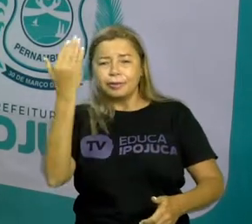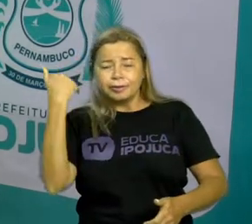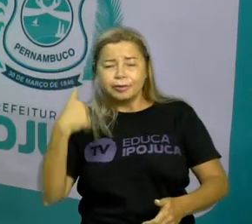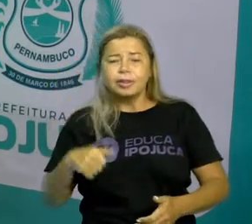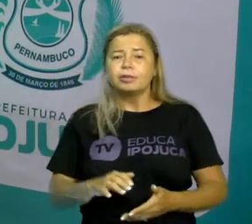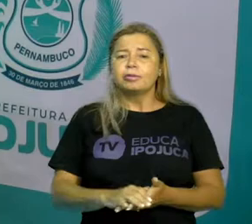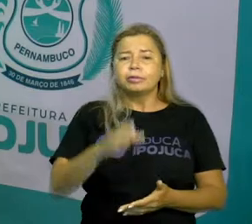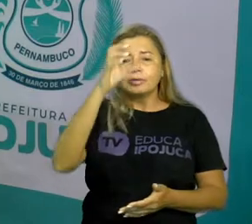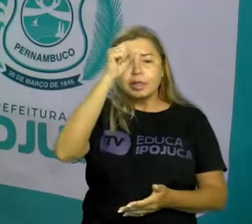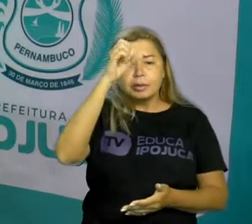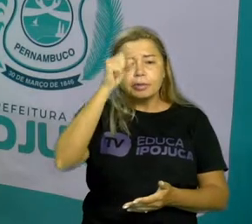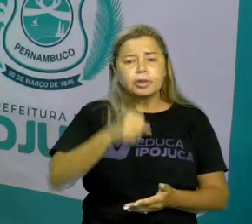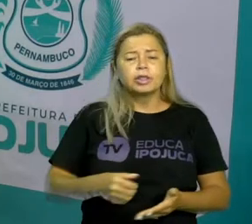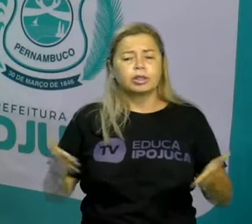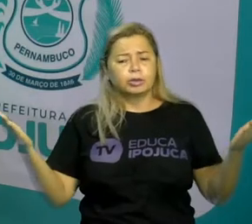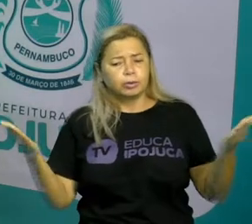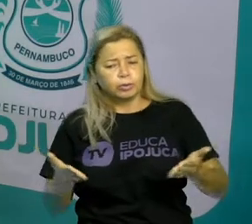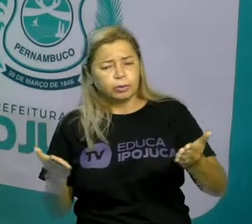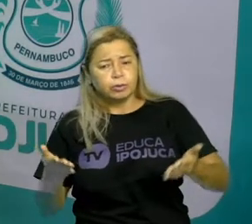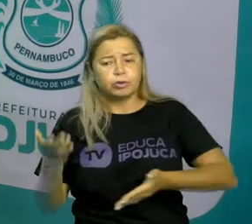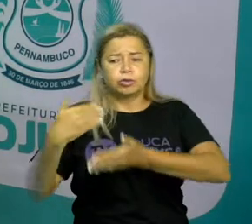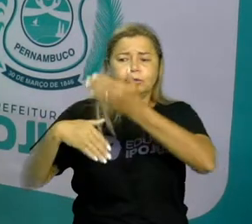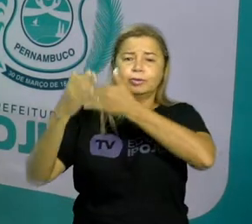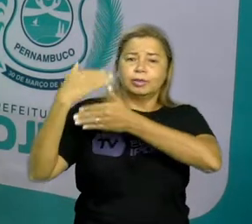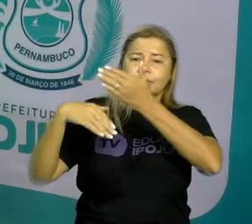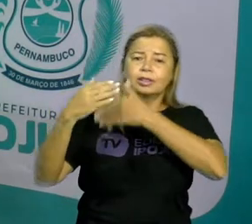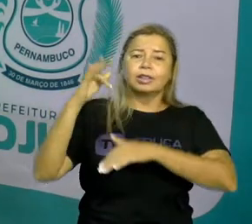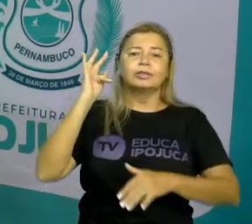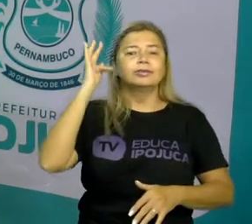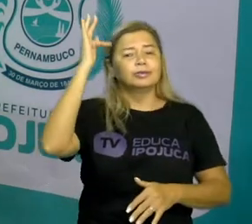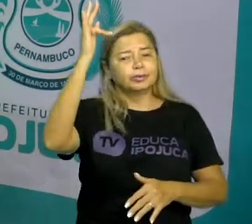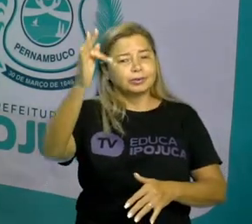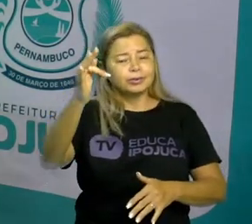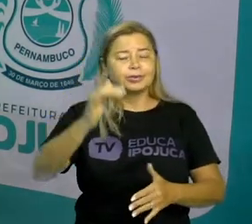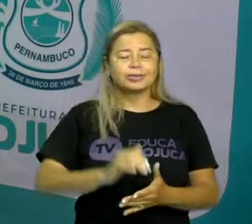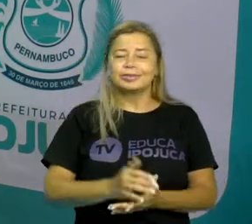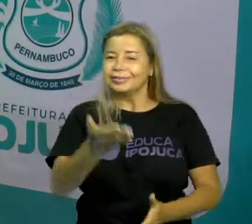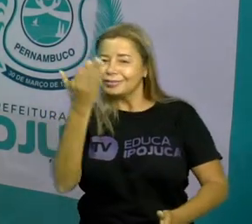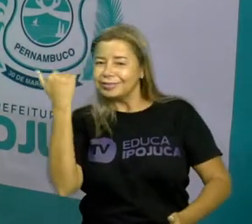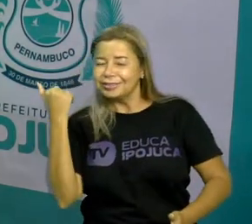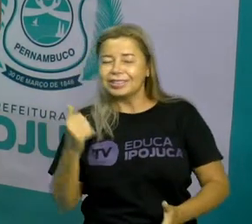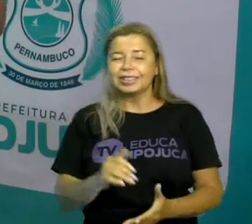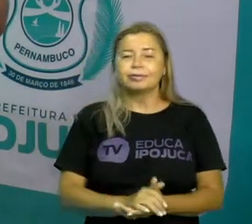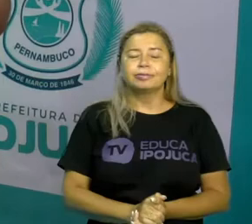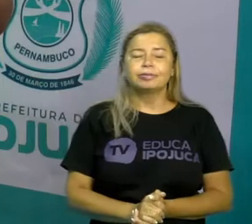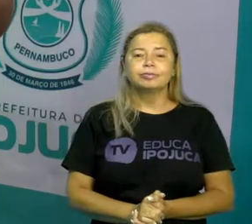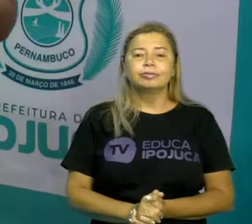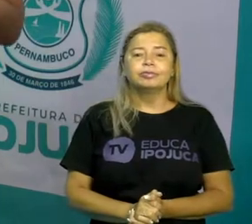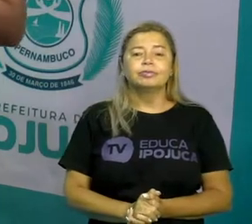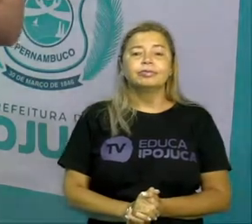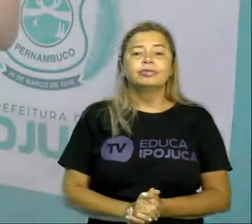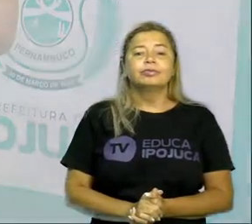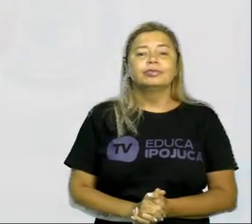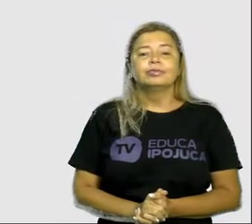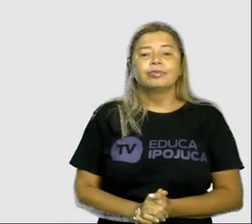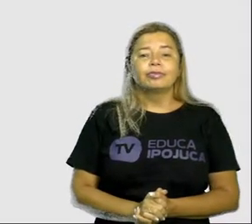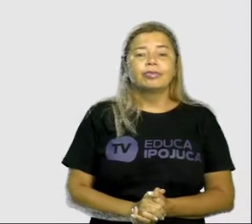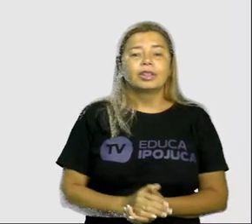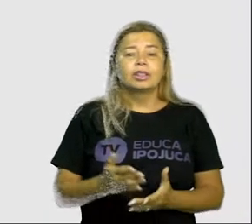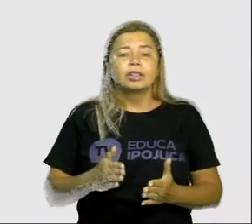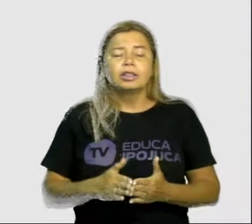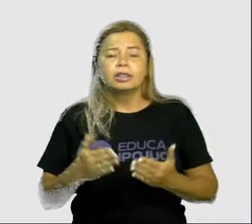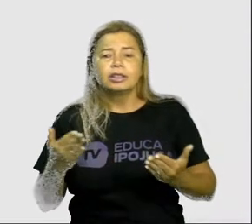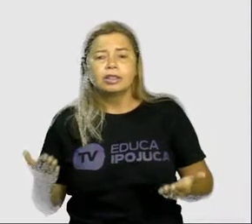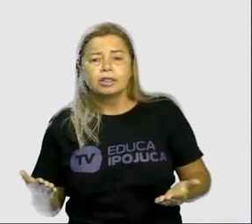sobre presente, passado e futuro Vamos lá? Ó Aqui a gente vê assim, ó Tempos